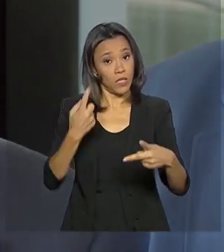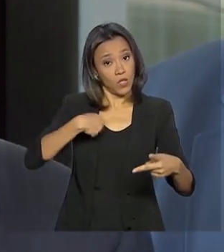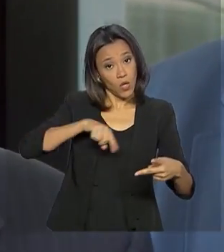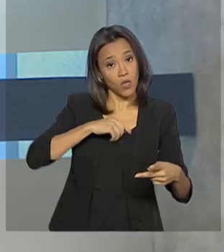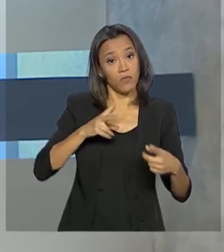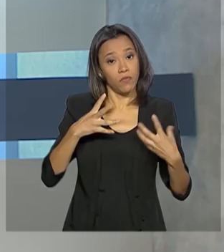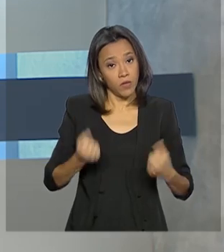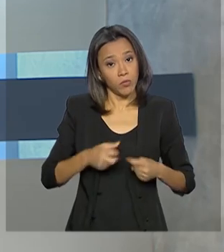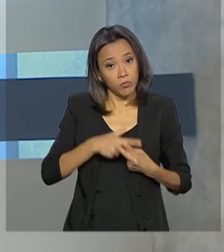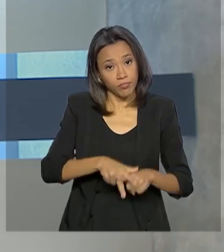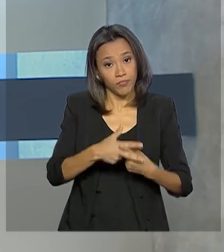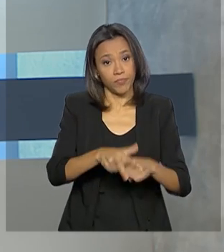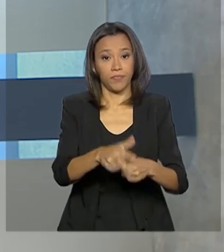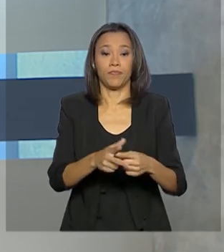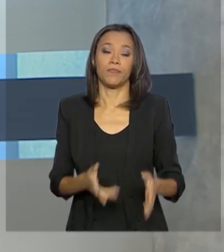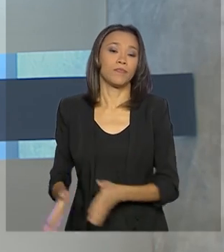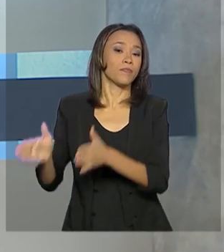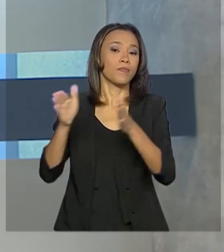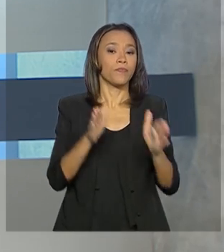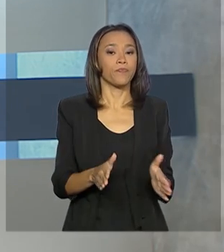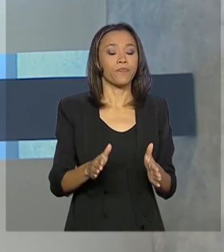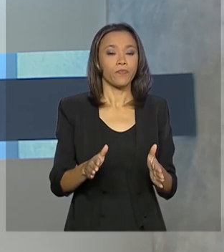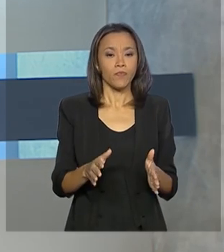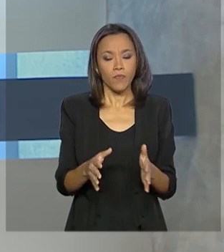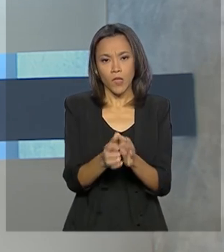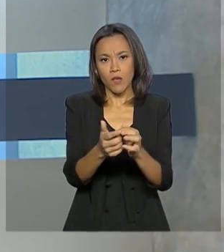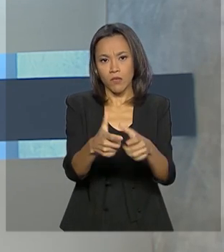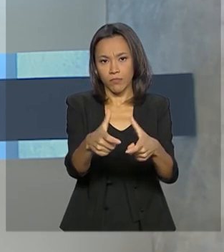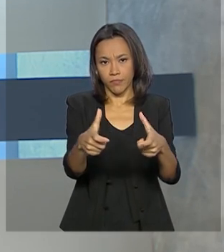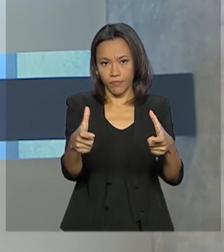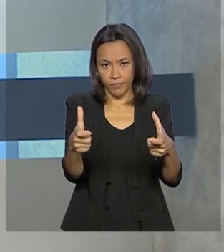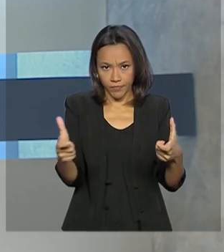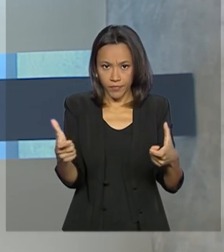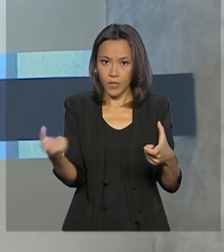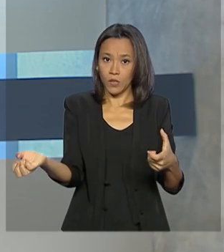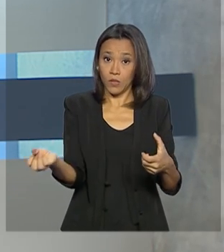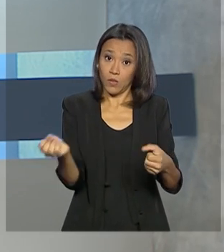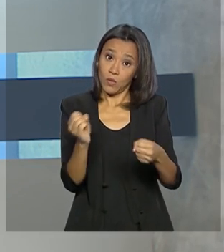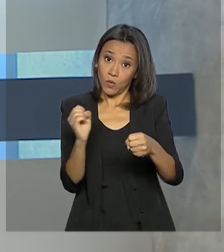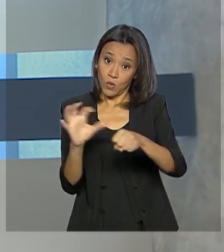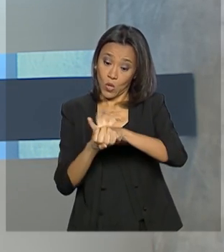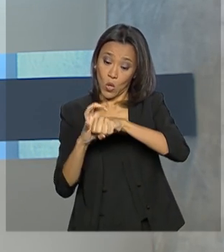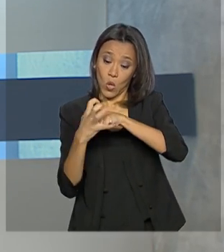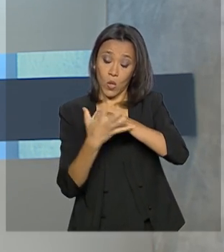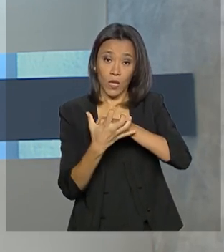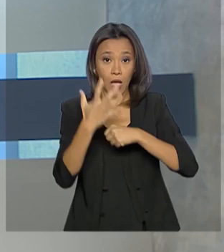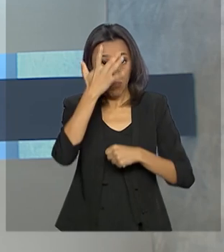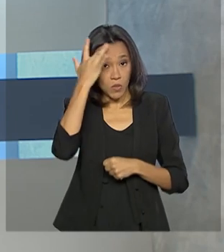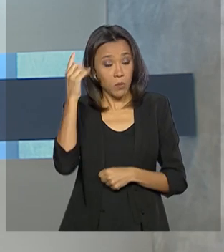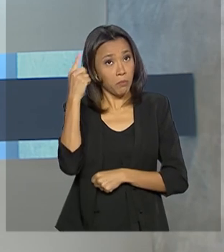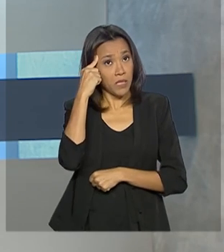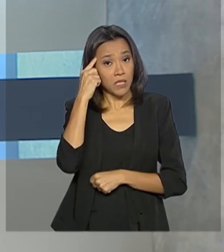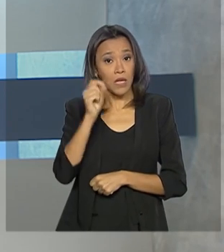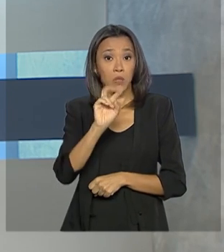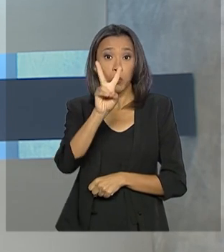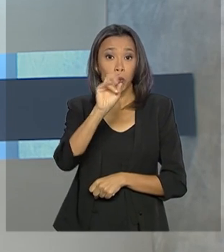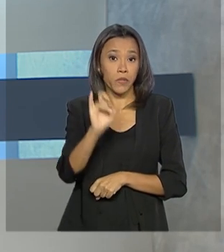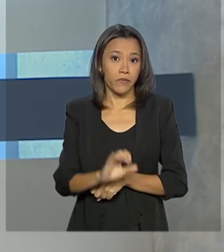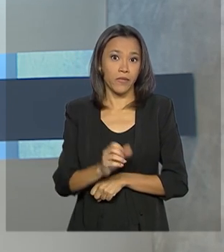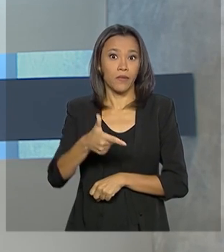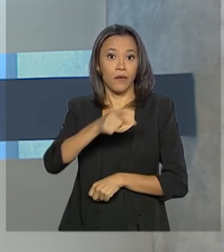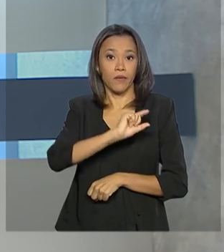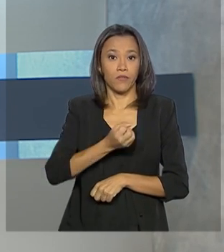neutralizar. E o aumento de casos do novo coronavírus está fazendo muita gente pensar duas vezes antes de